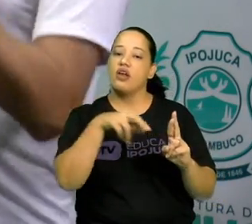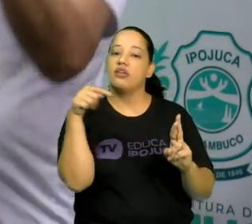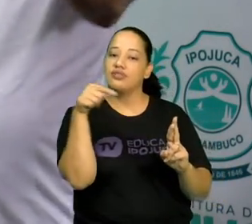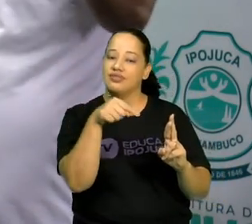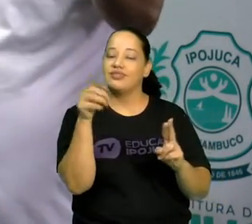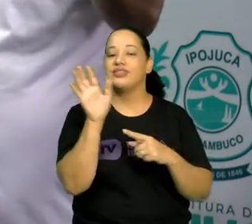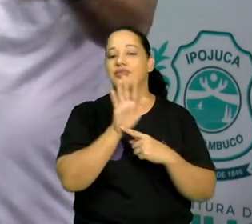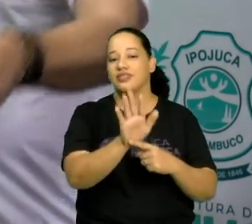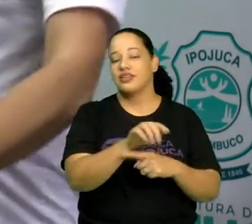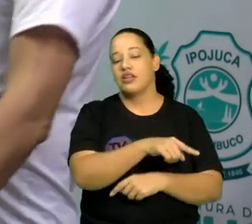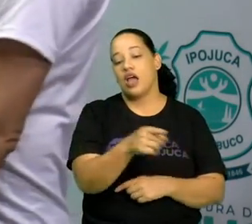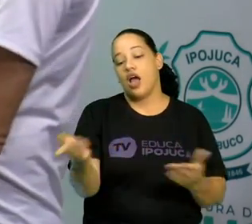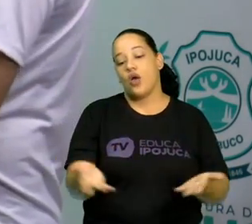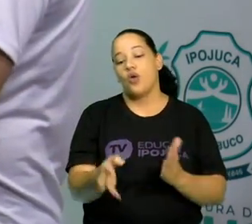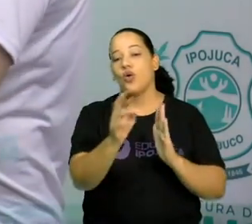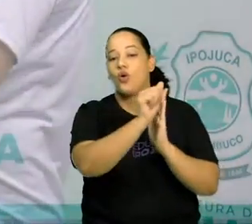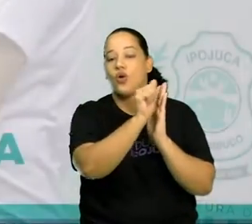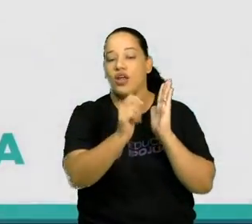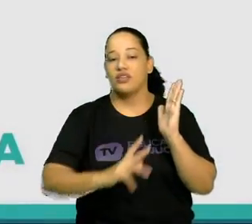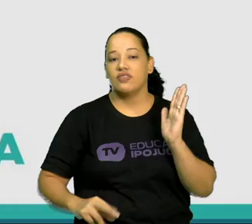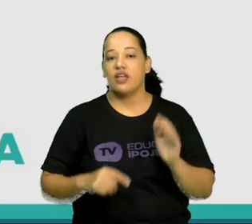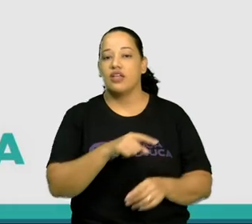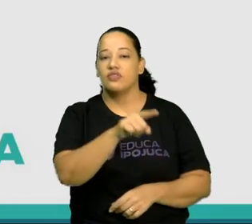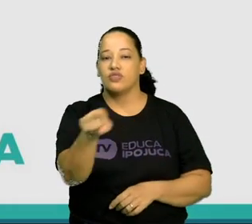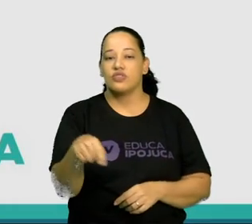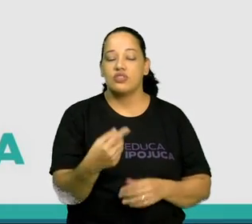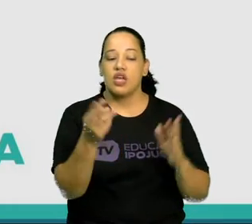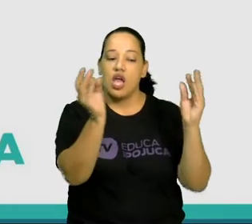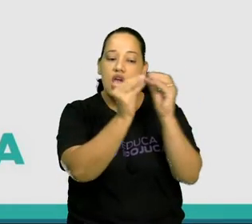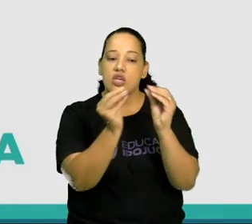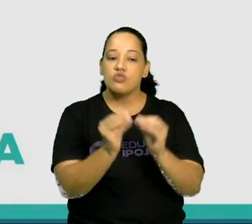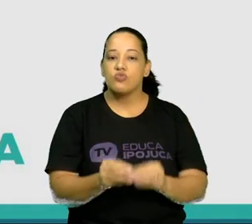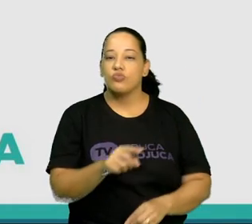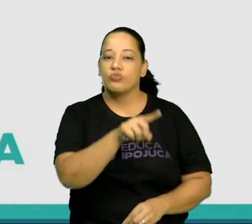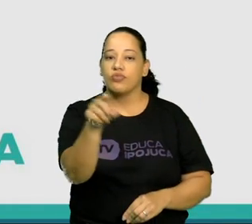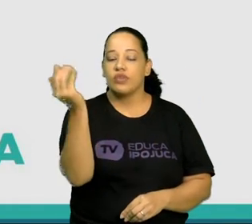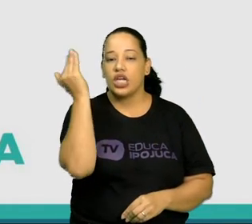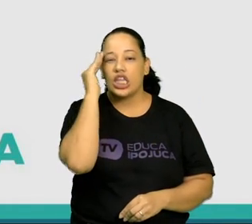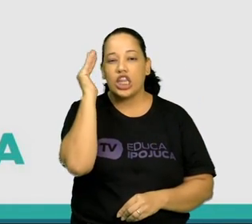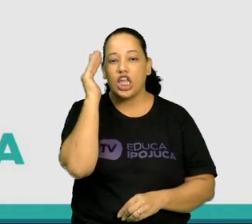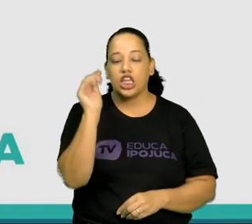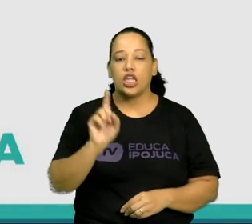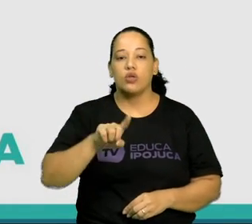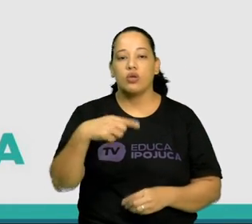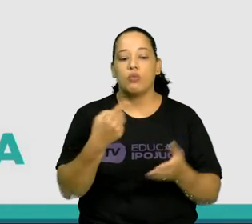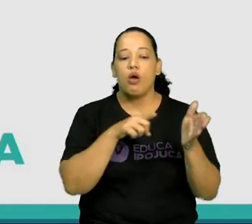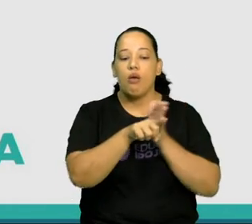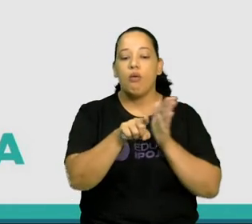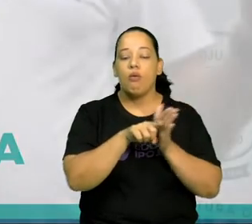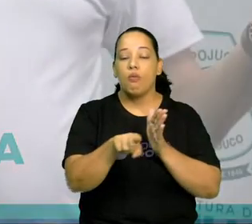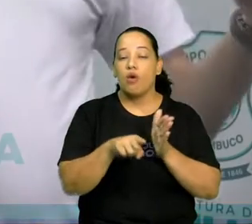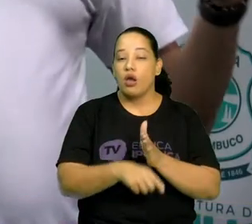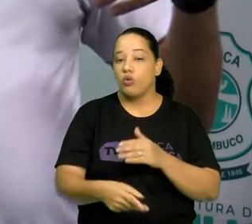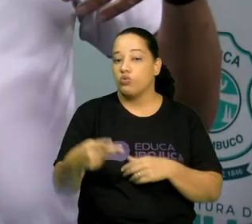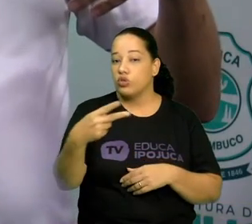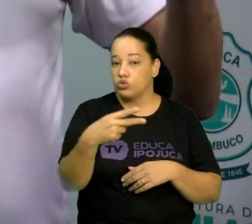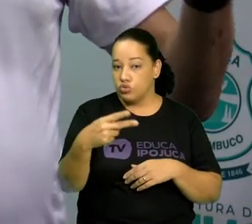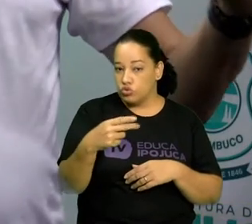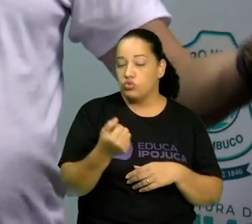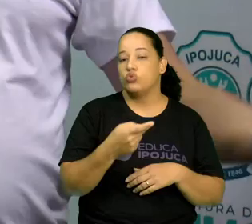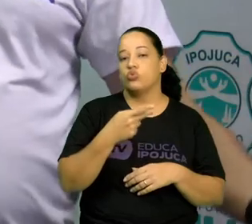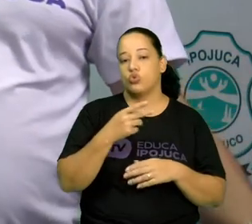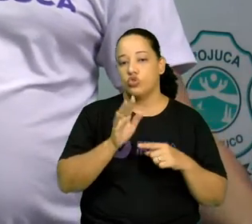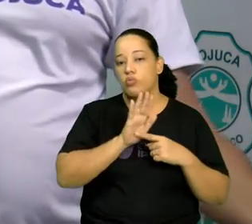e a nossa atividade. Agora faça um resumo do que você entendeu, formule duas perguntas, leve para o seu